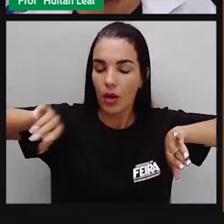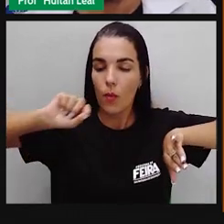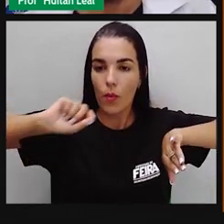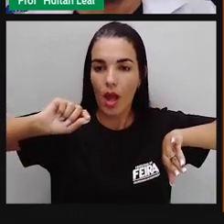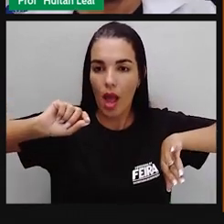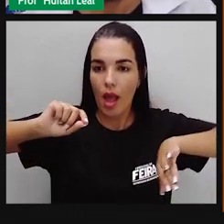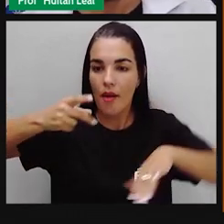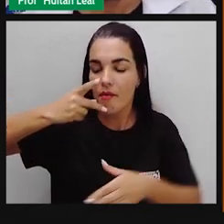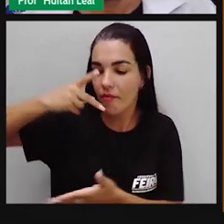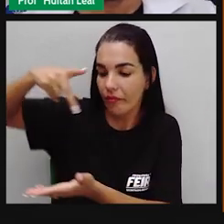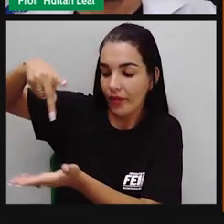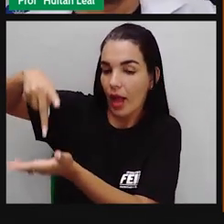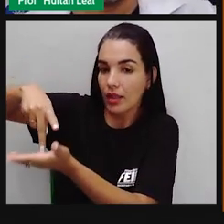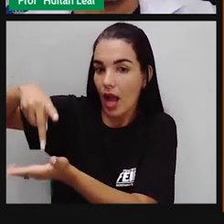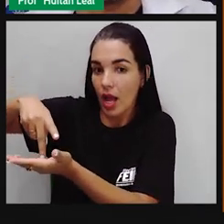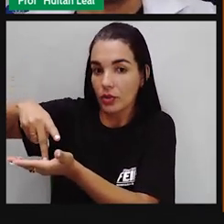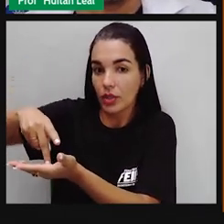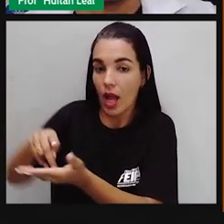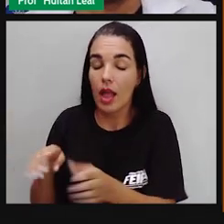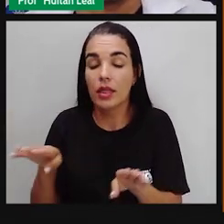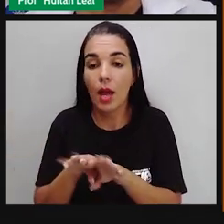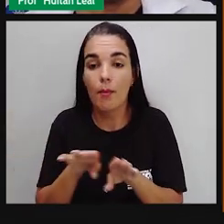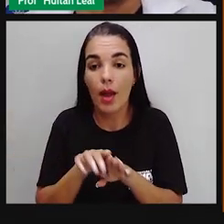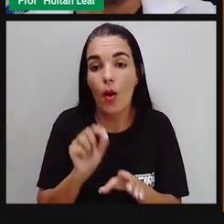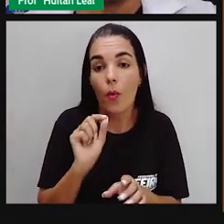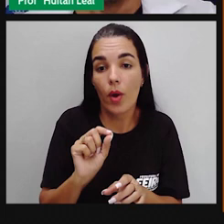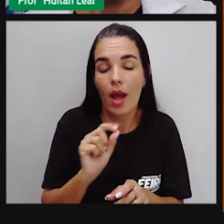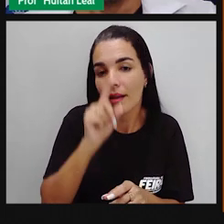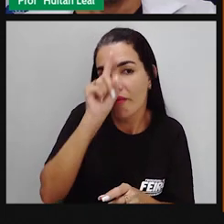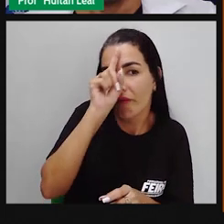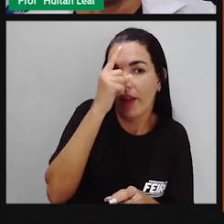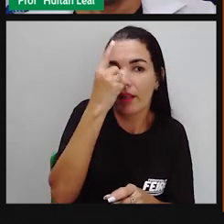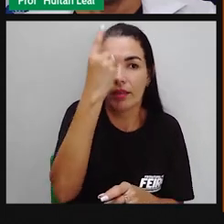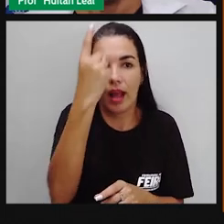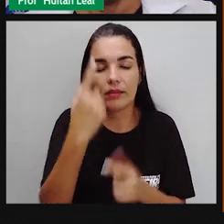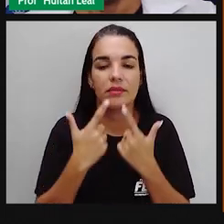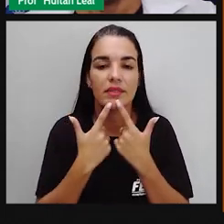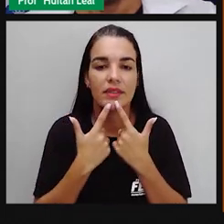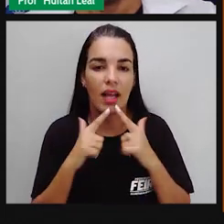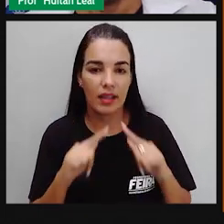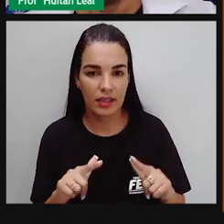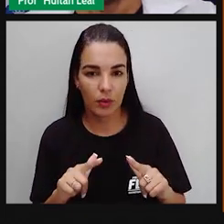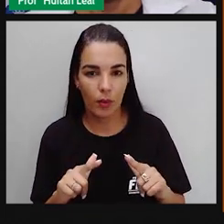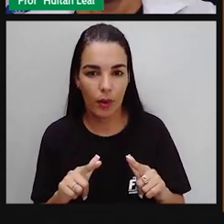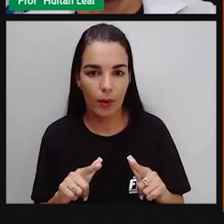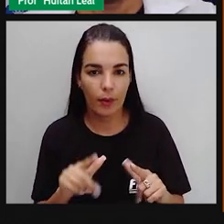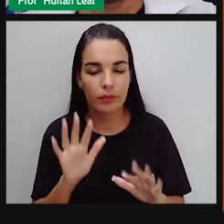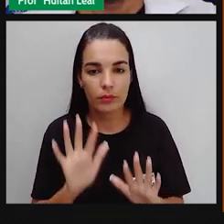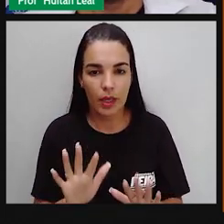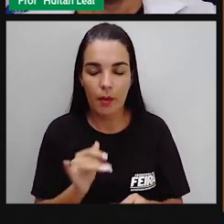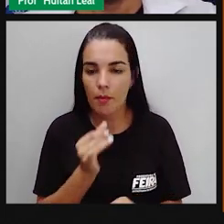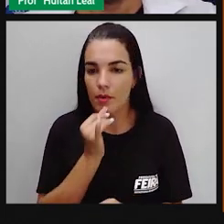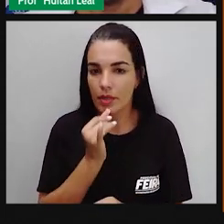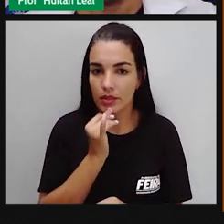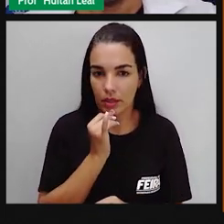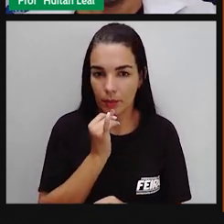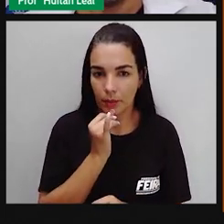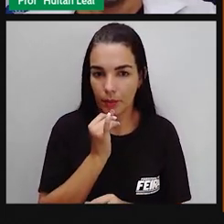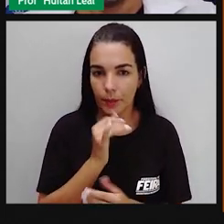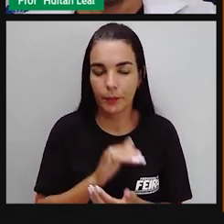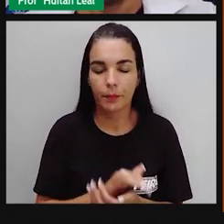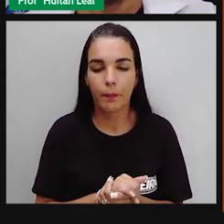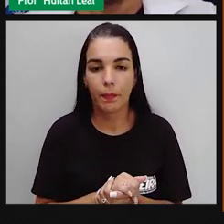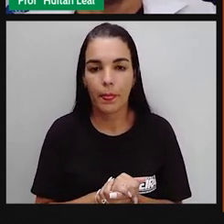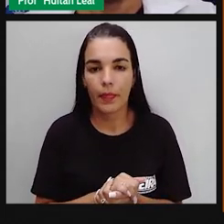figurado, uma representação mais figurada da língua. Então, lembremos da gíria, por exemplo.